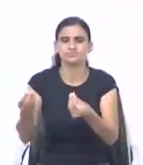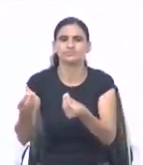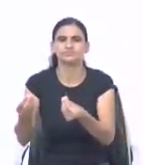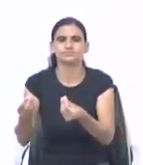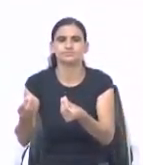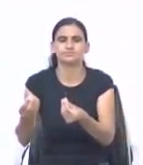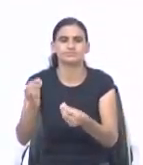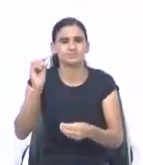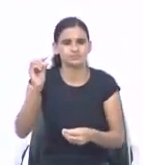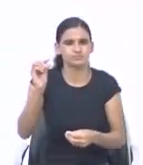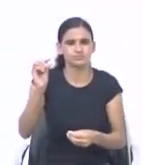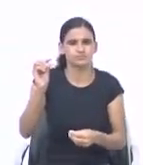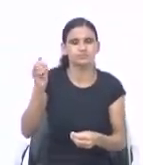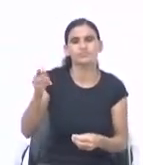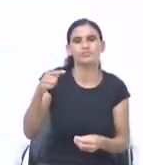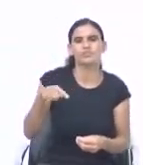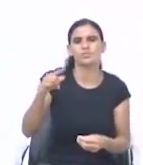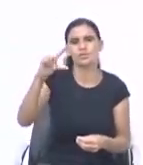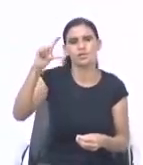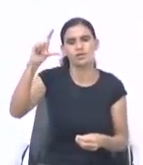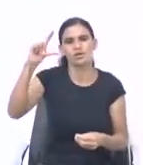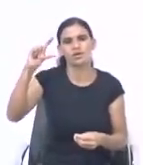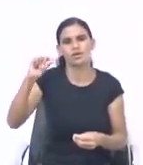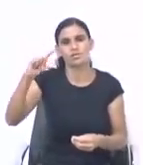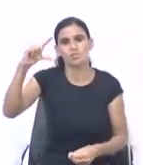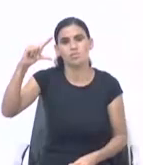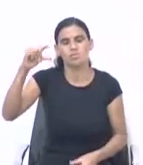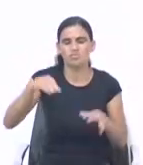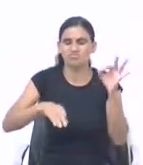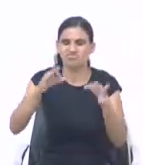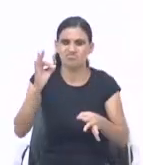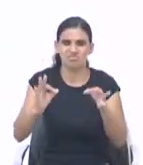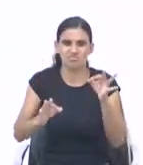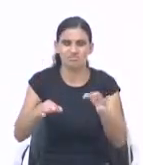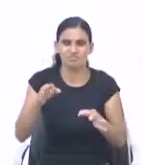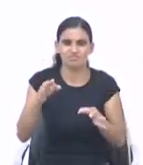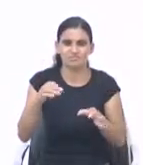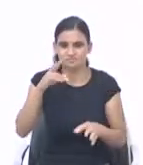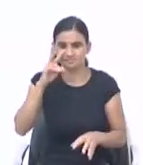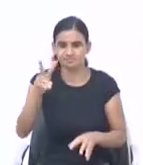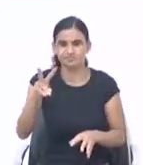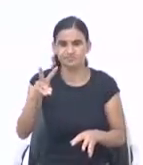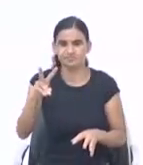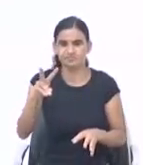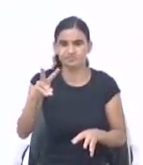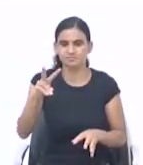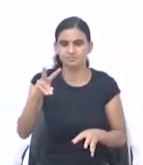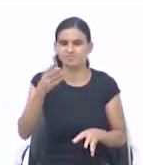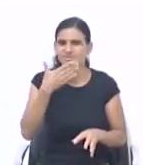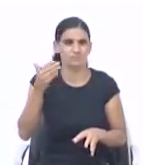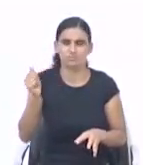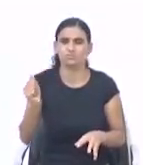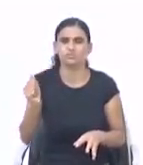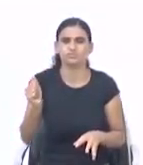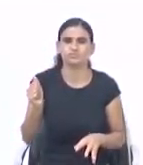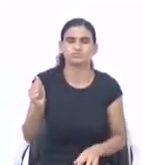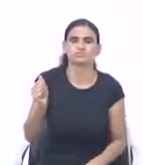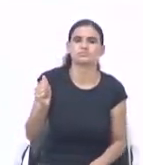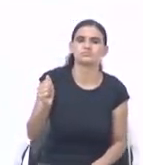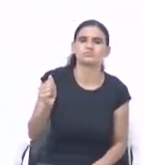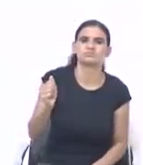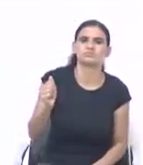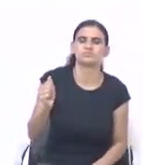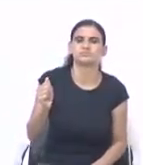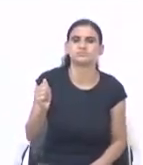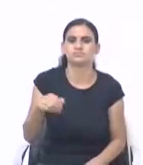E também Deus aumenta o fruto da vossa justiça. E olha só que tremendo. Deus aumenta a semente. E